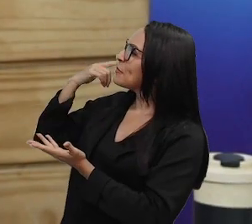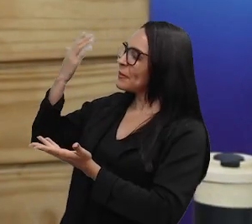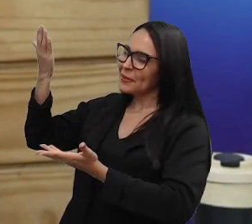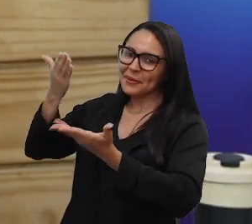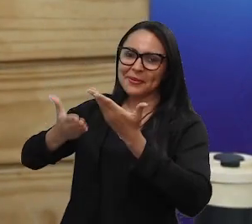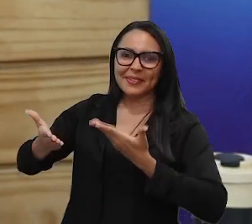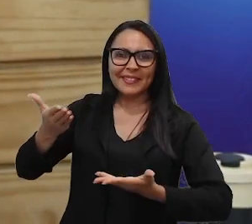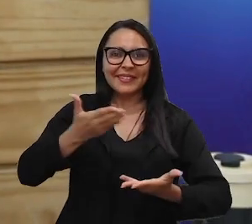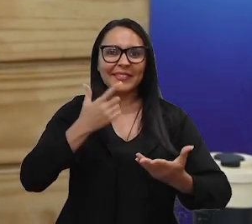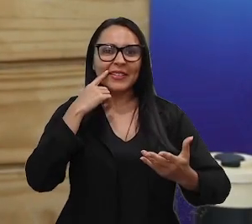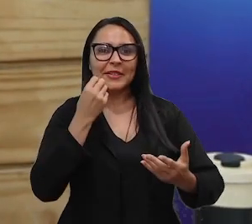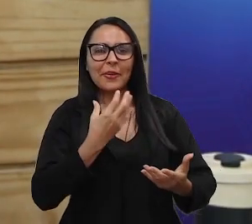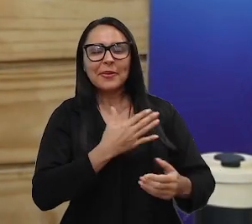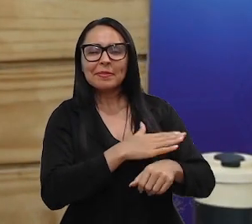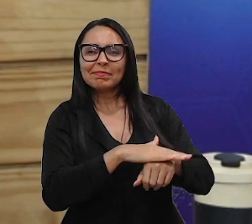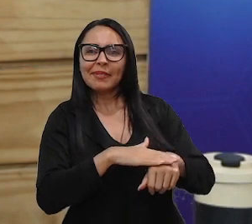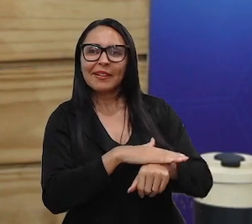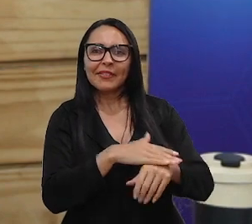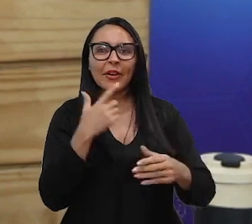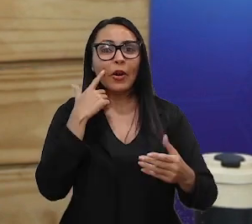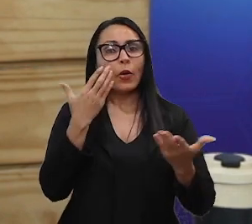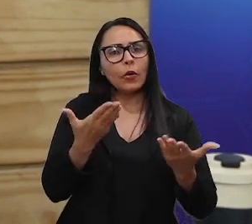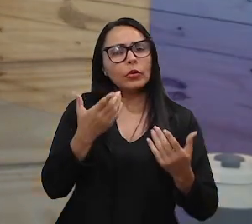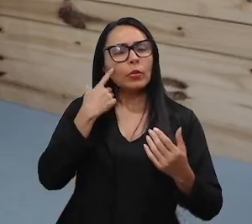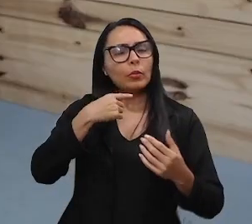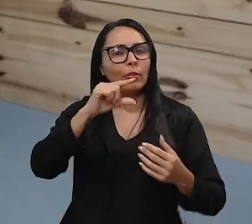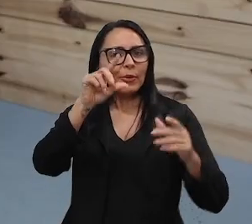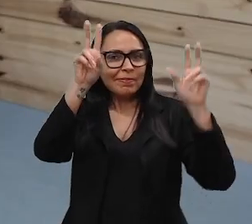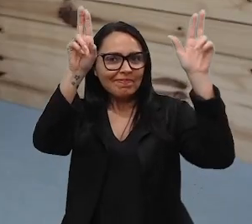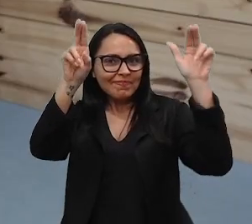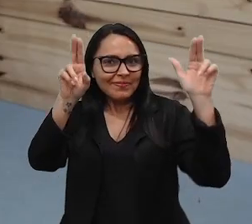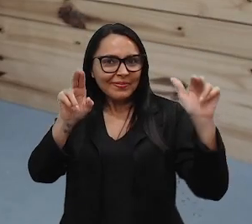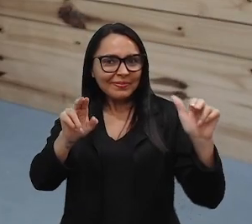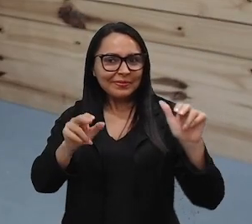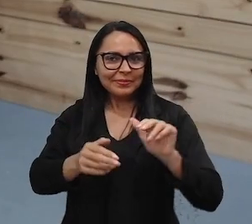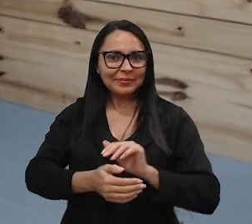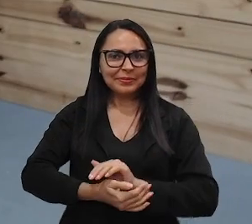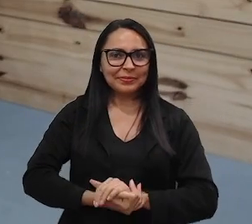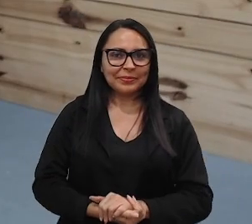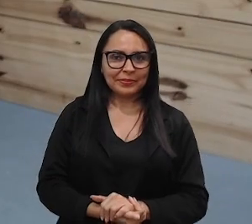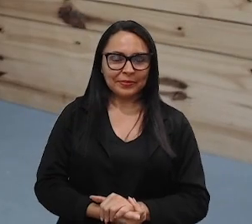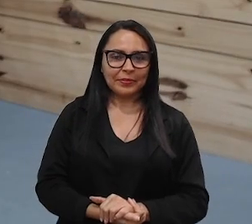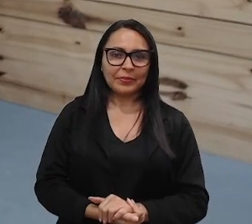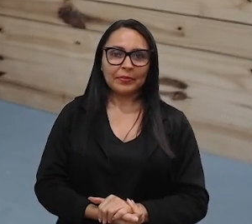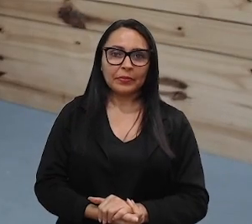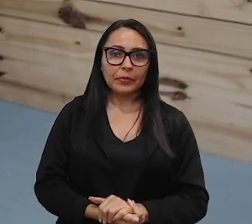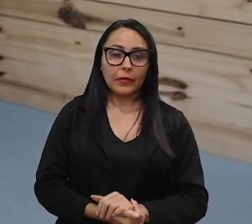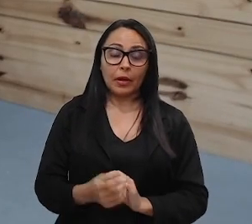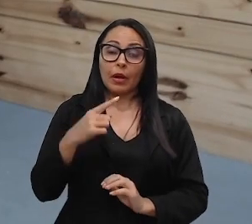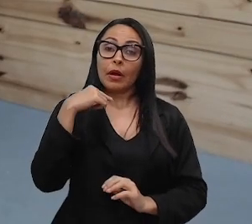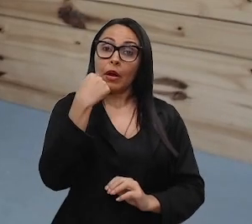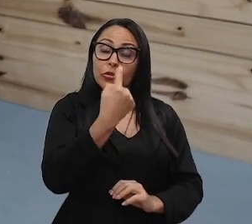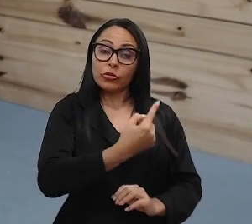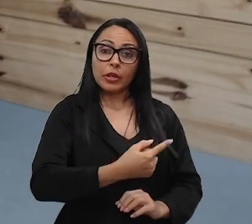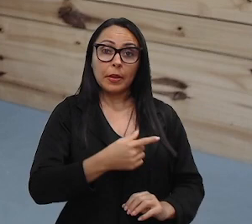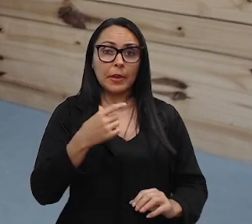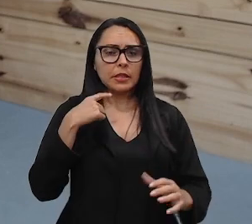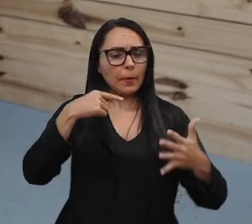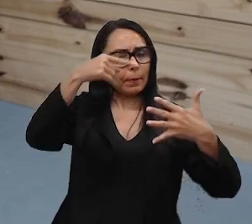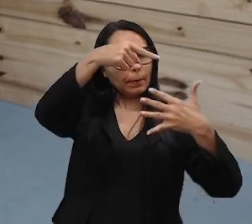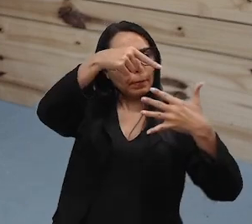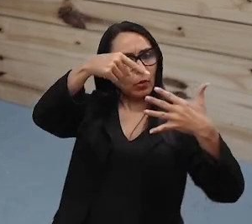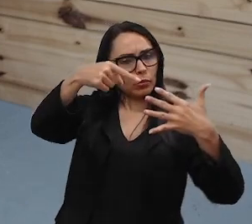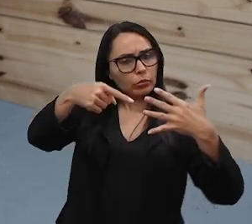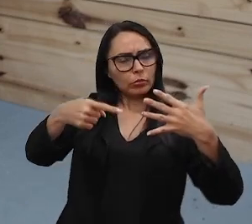ter ótima nossa conversa hoje um pouquinho sobre esse tema. Ó, a gente precisa pontuar algumas